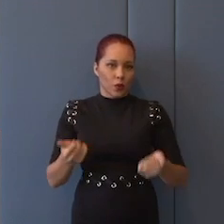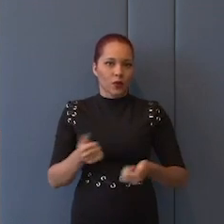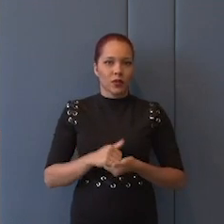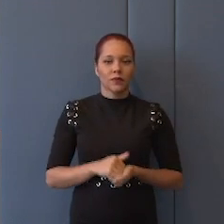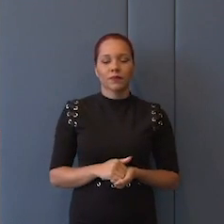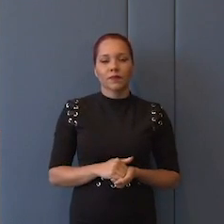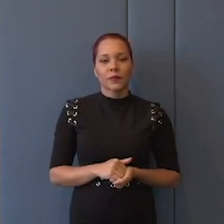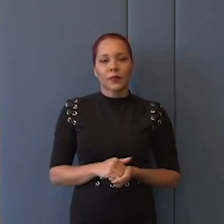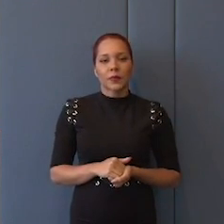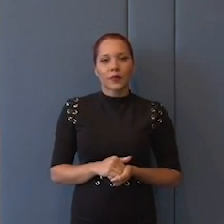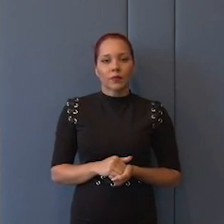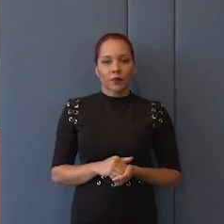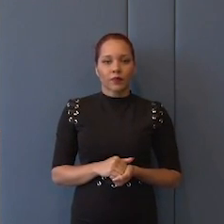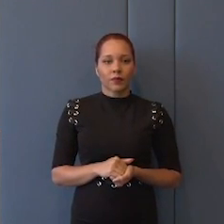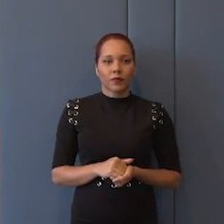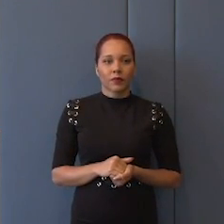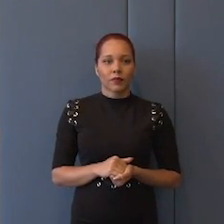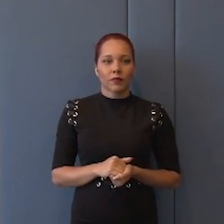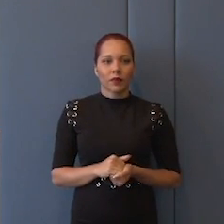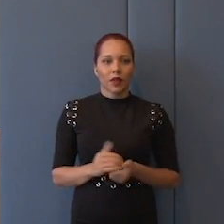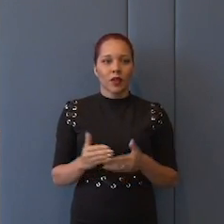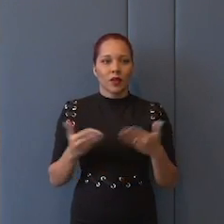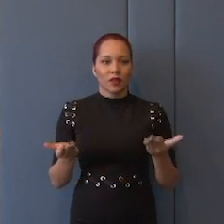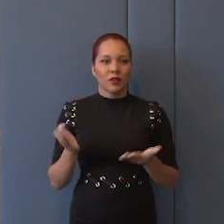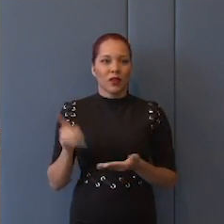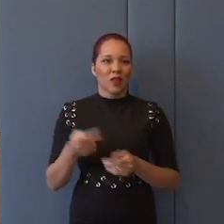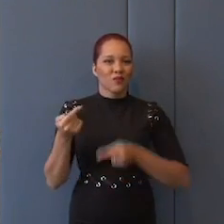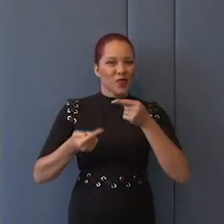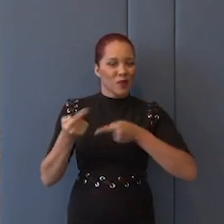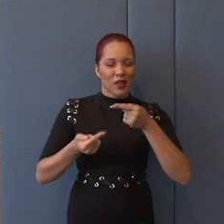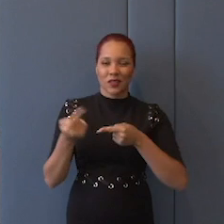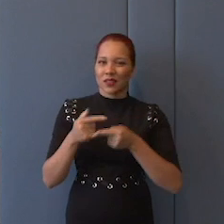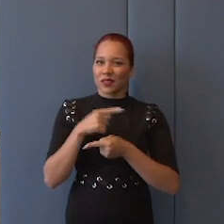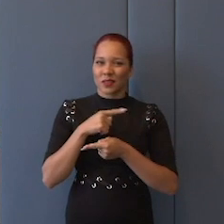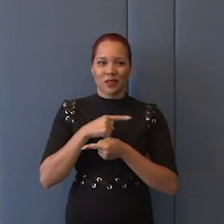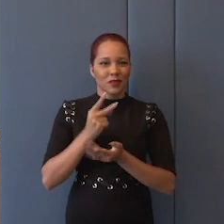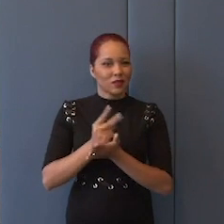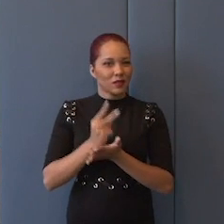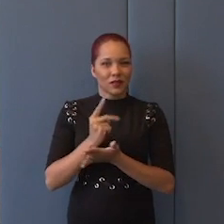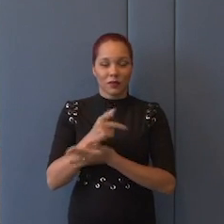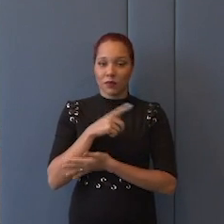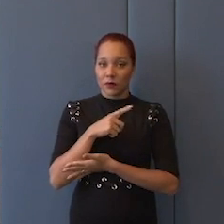mas... Então, claro que isso é um debate muito vivo hoje no Brasil.